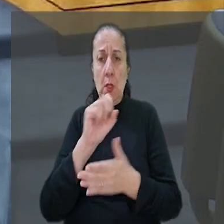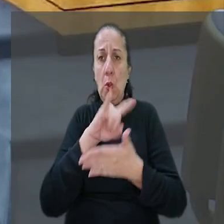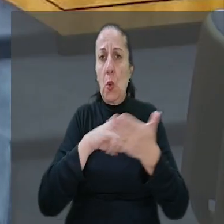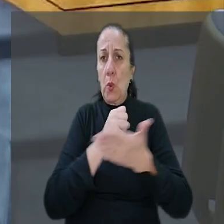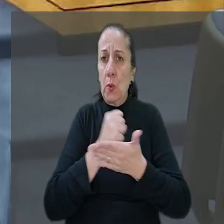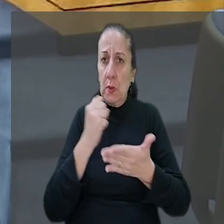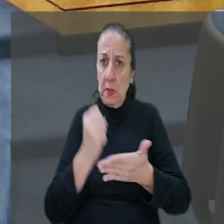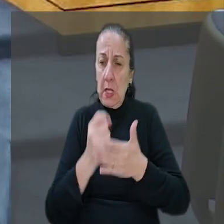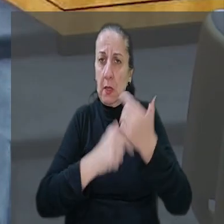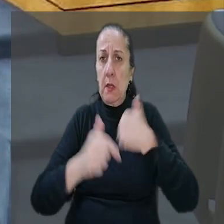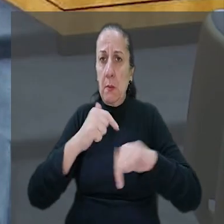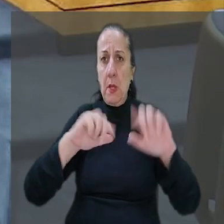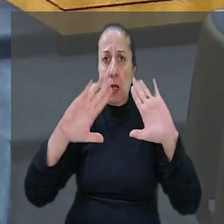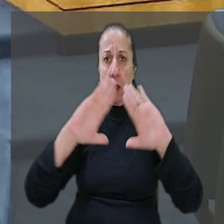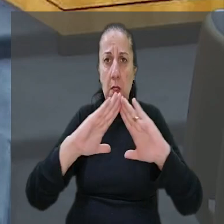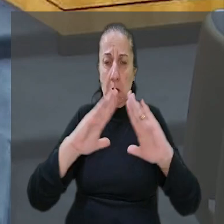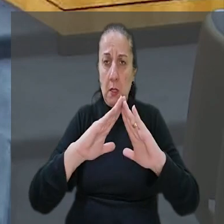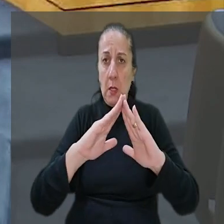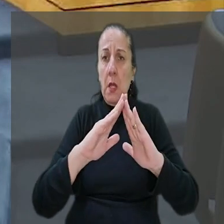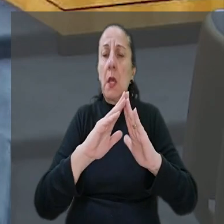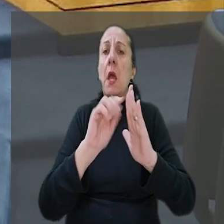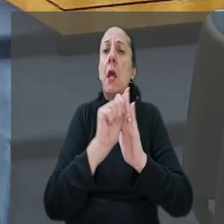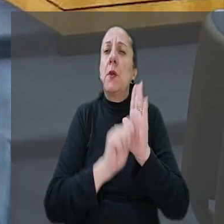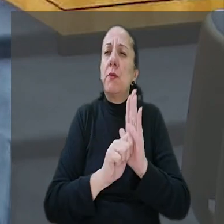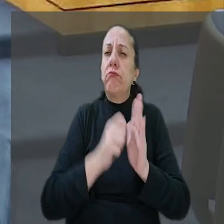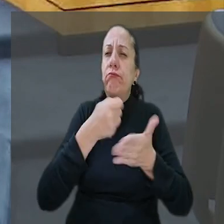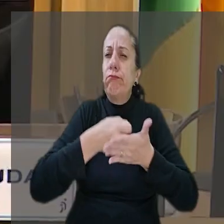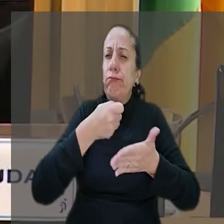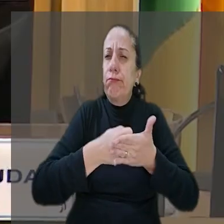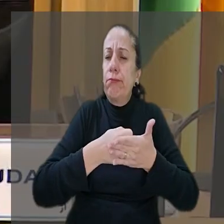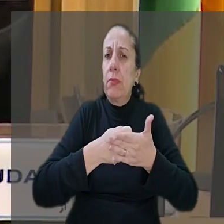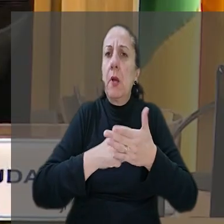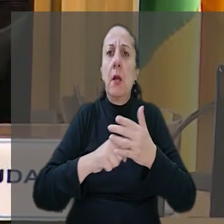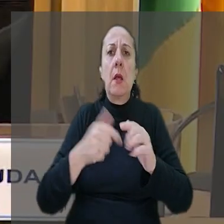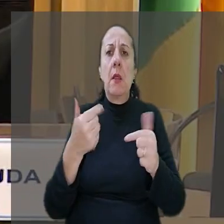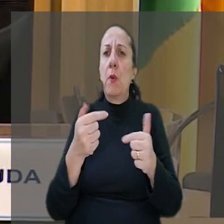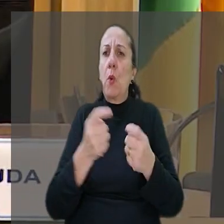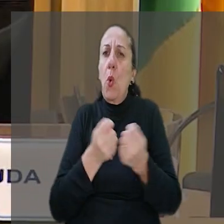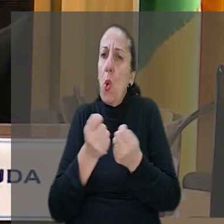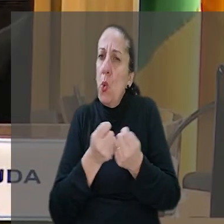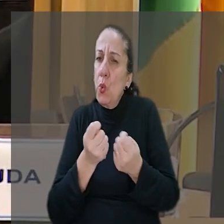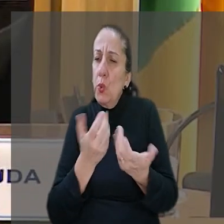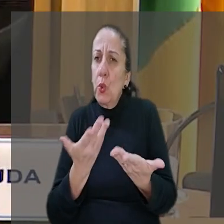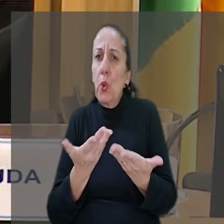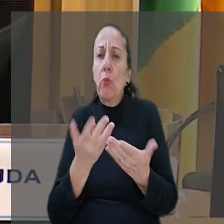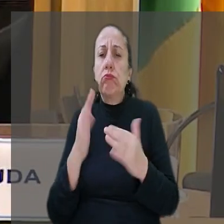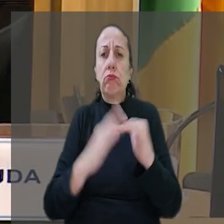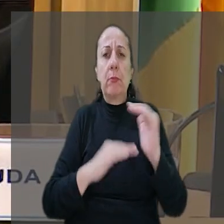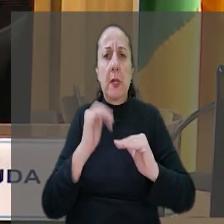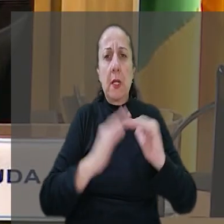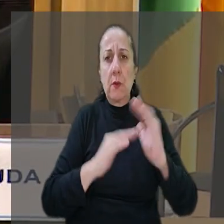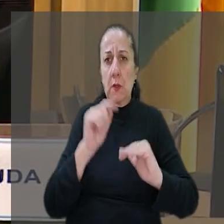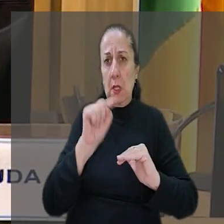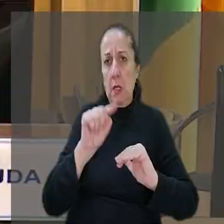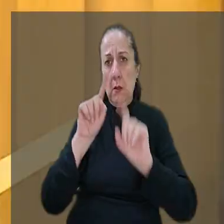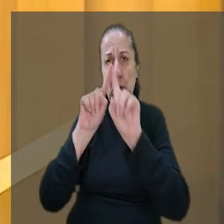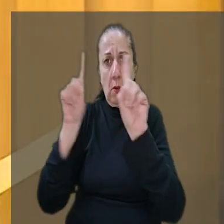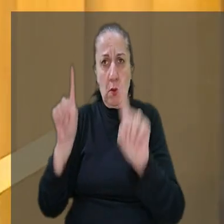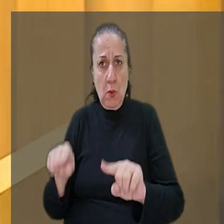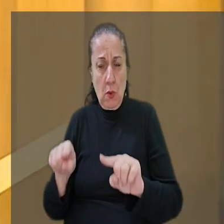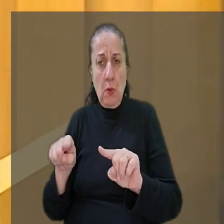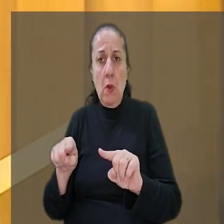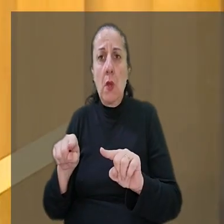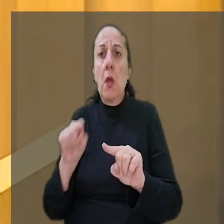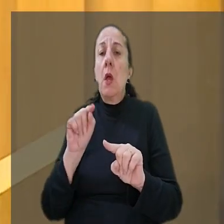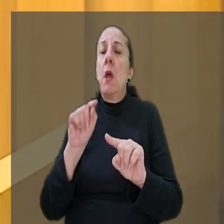o contrato de trabalho doméstico. O artigo exige que o empregador mantenha algum tipo de controle da jornada praticada pelo empregado.